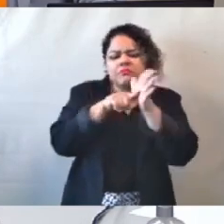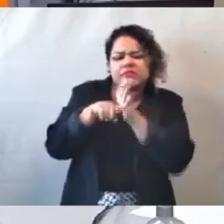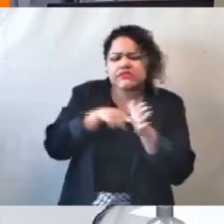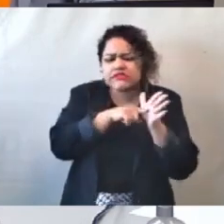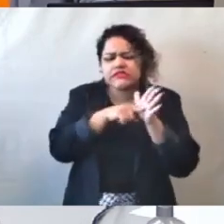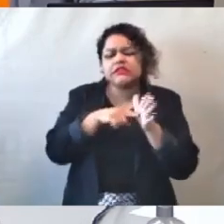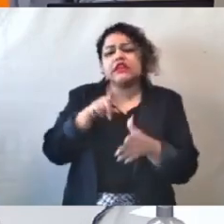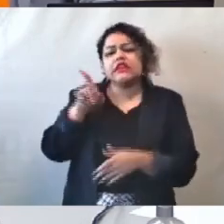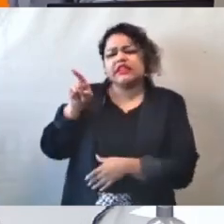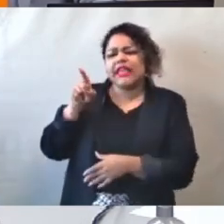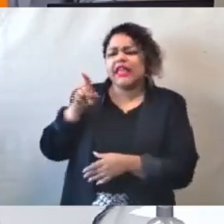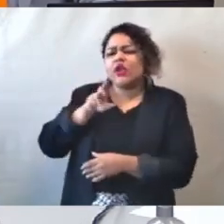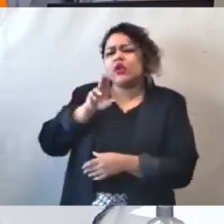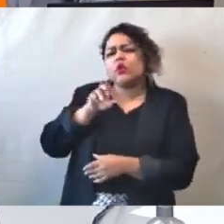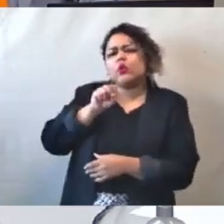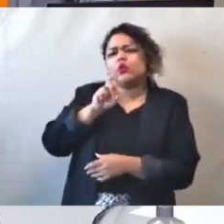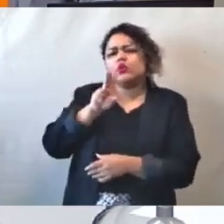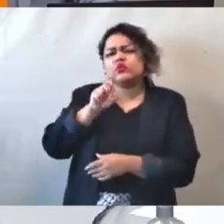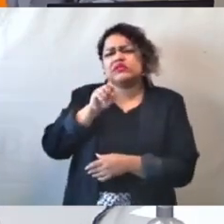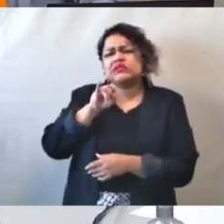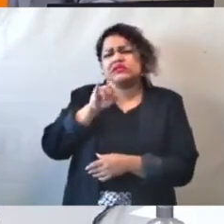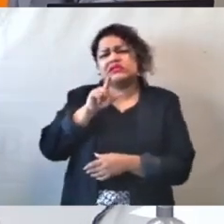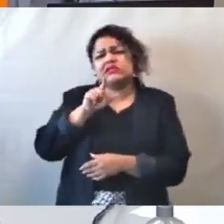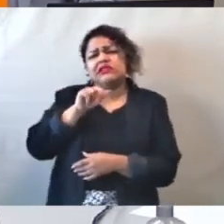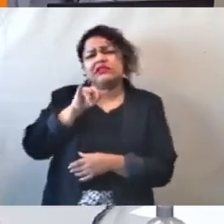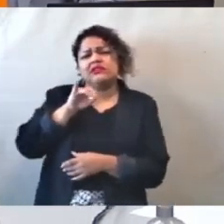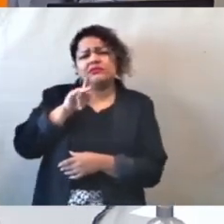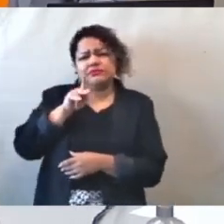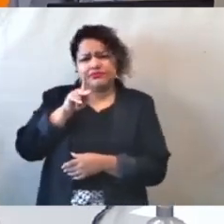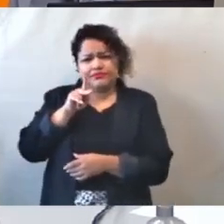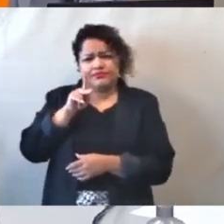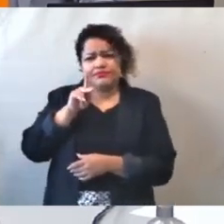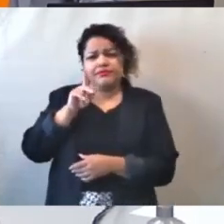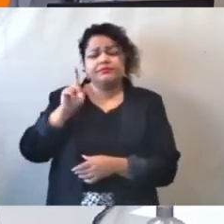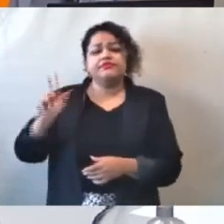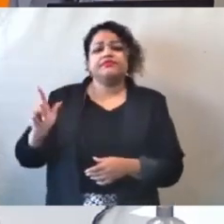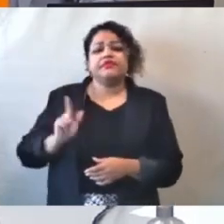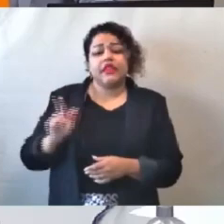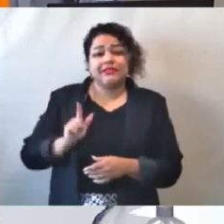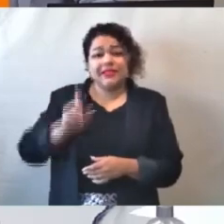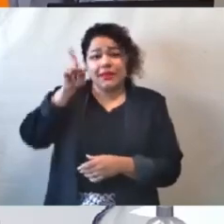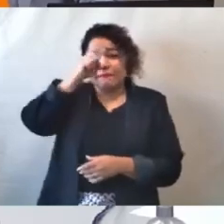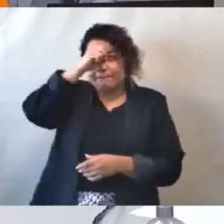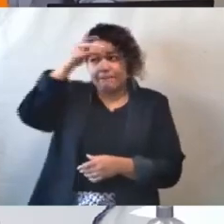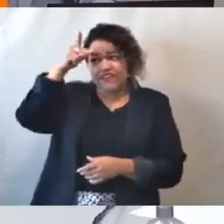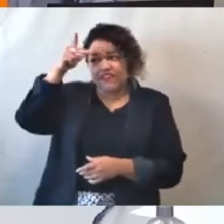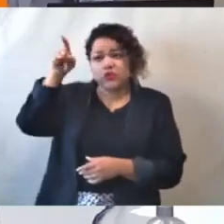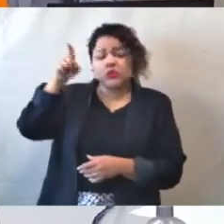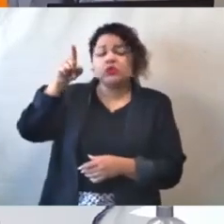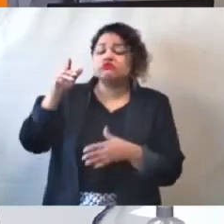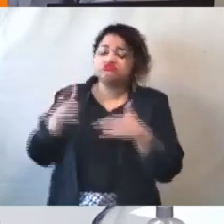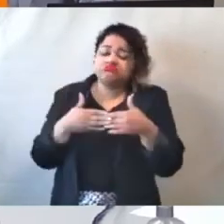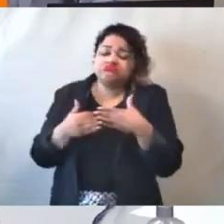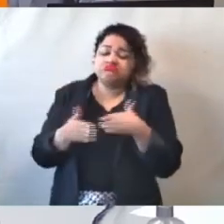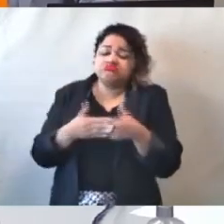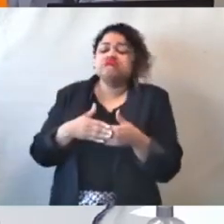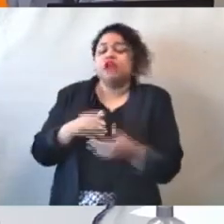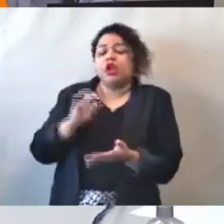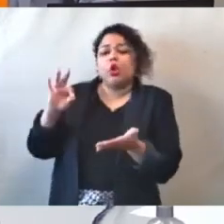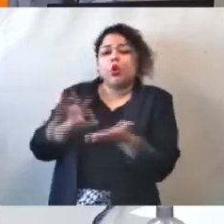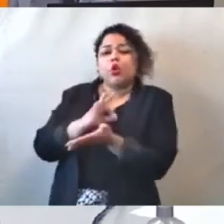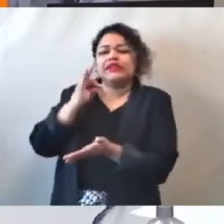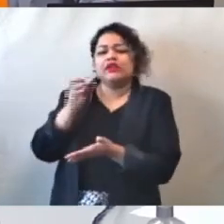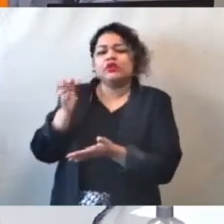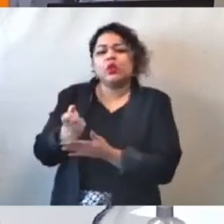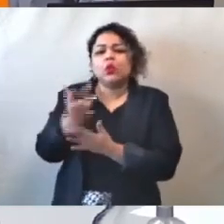dois produtos usados na Lagoa. Ainda assim, a prefeitura acaba de contratar, sem licitação, a quantidade de